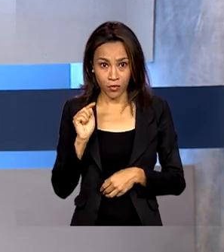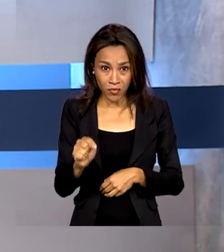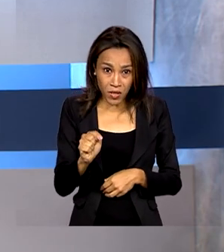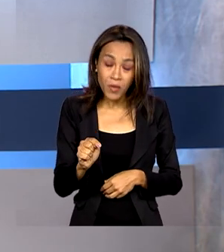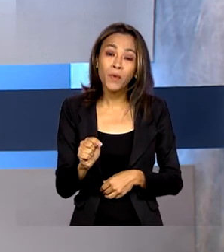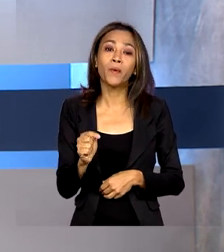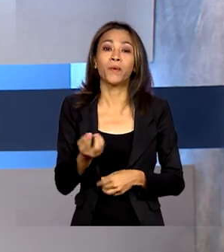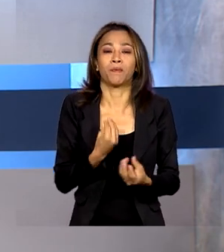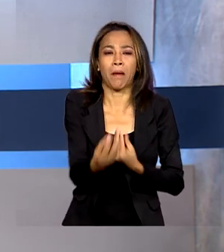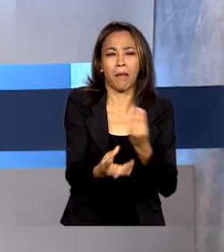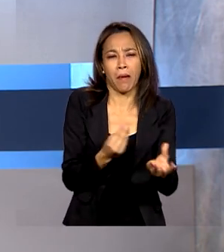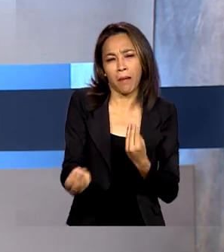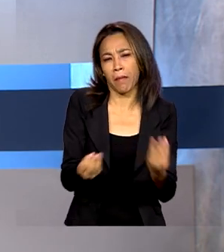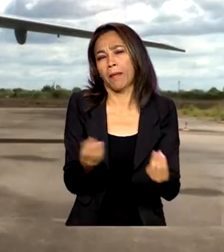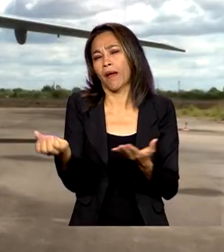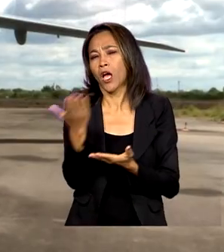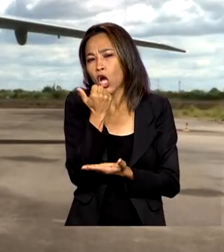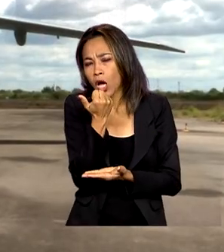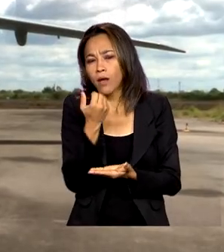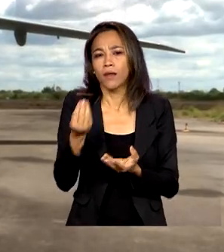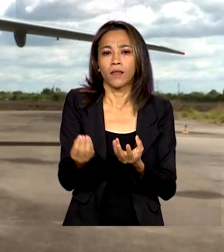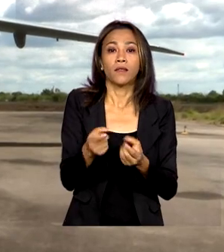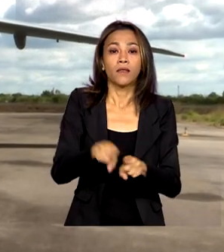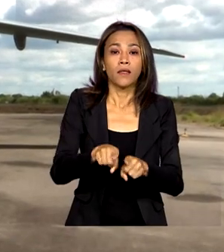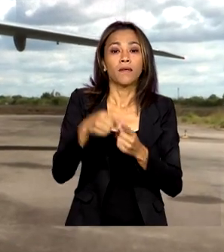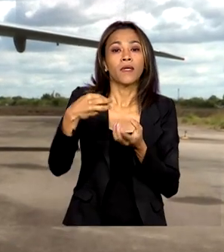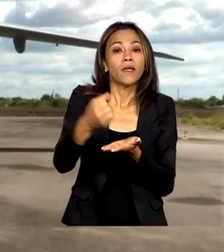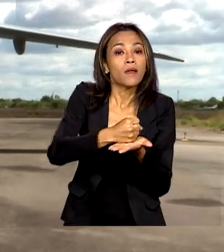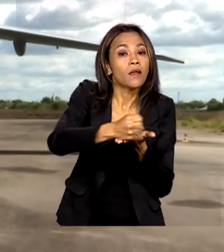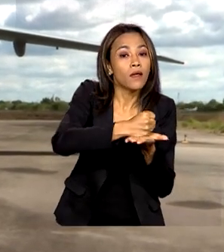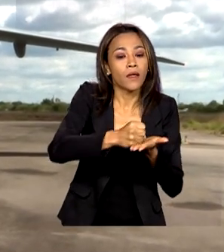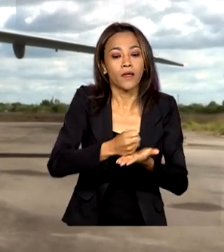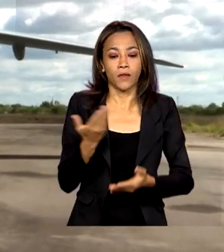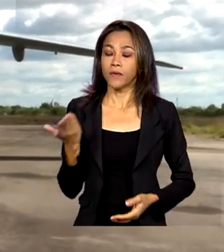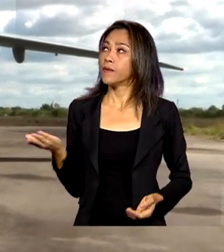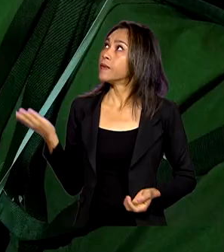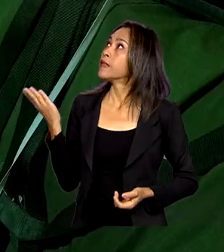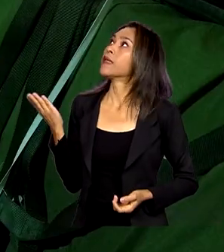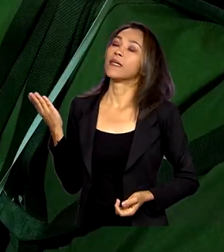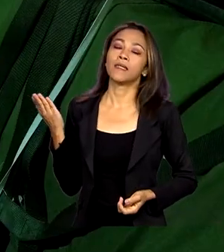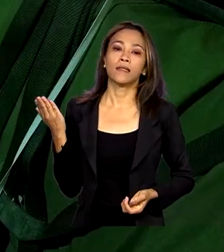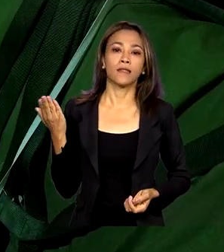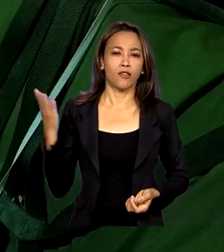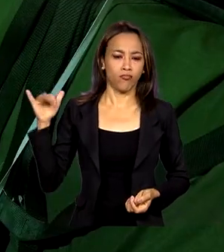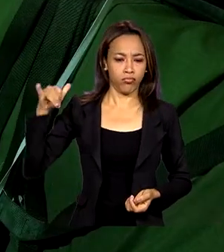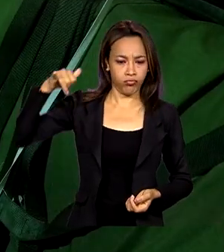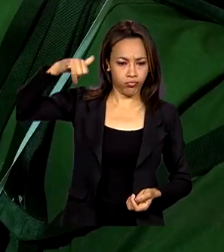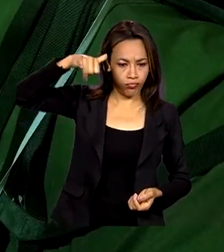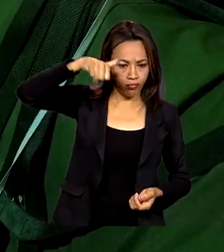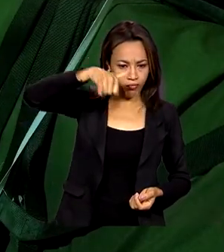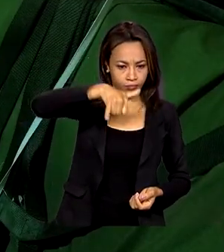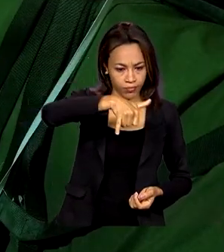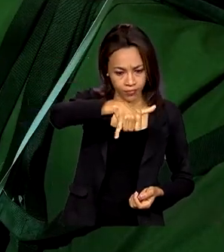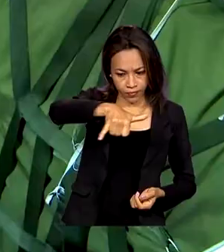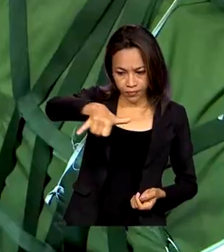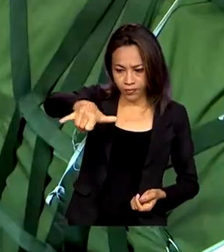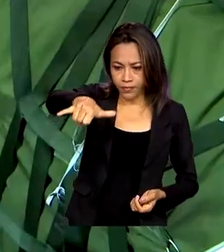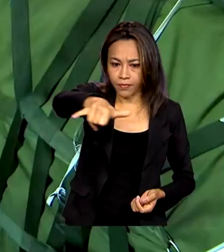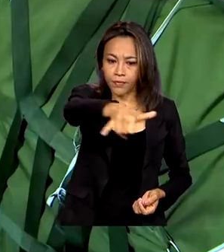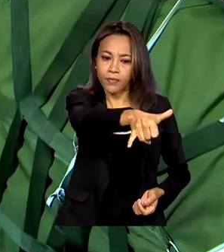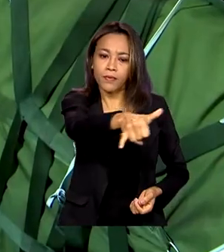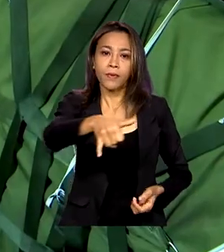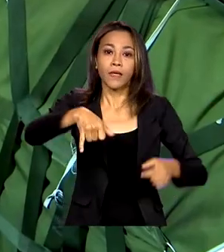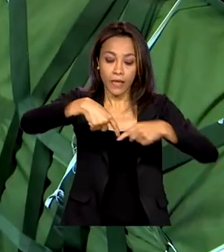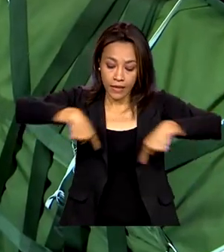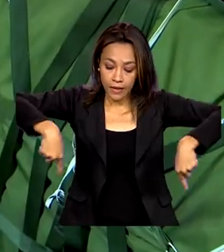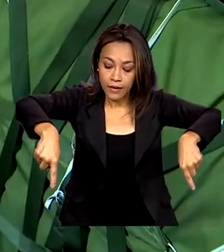cestas básicas e medicamentos. O cargueiro KC-390 sobrevoou o polo base de Surucucu, na terra